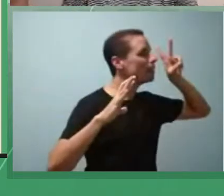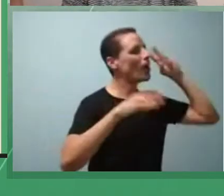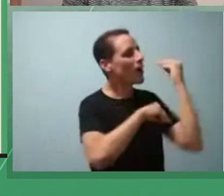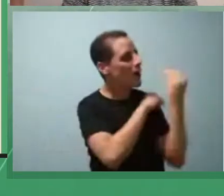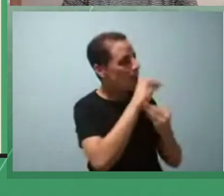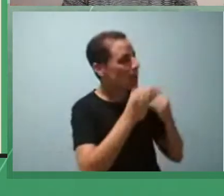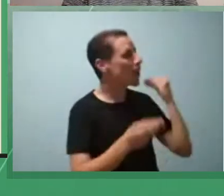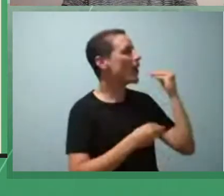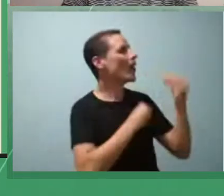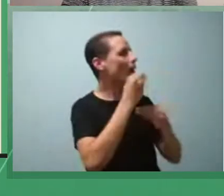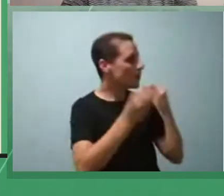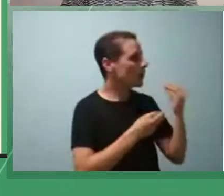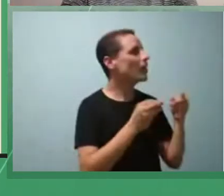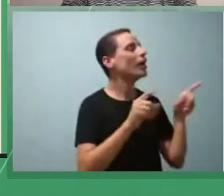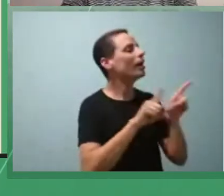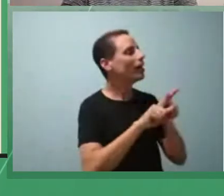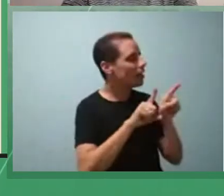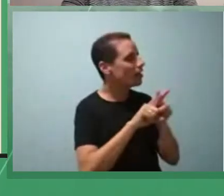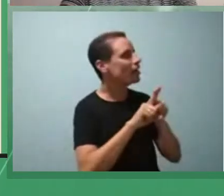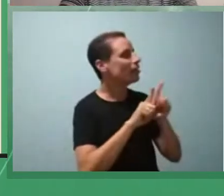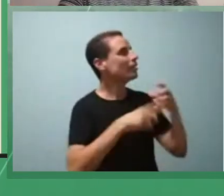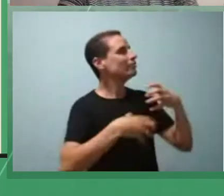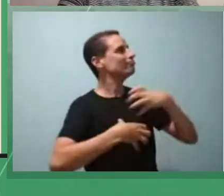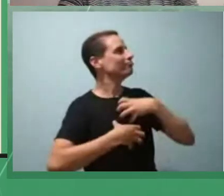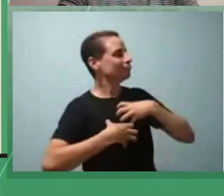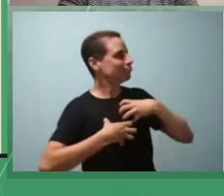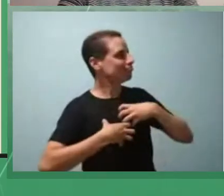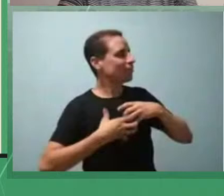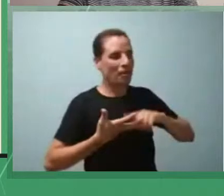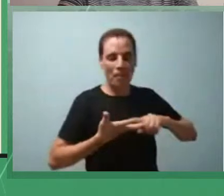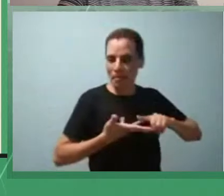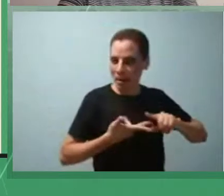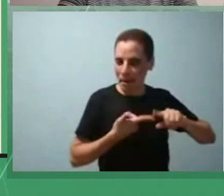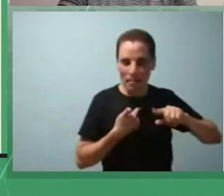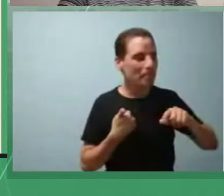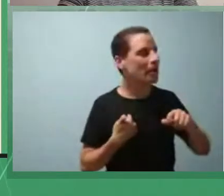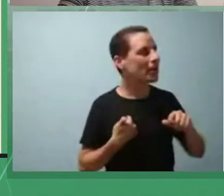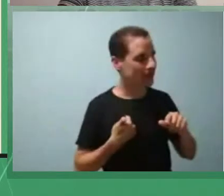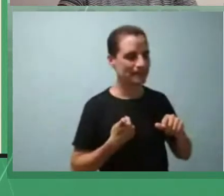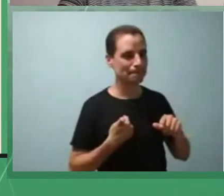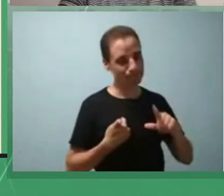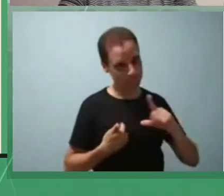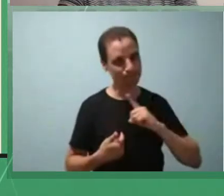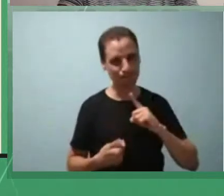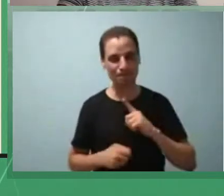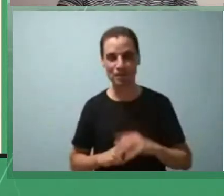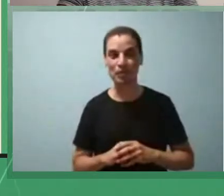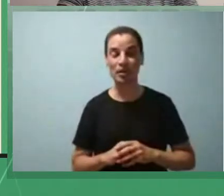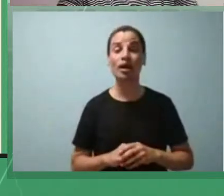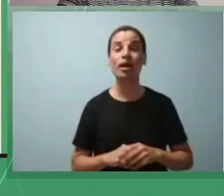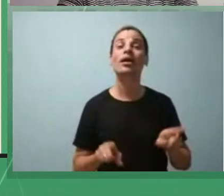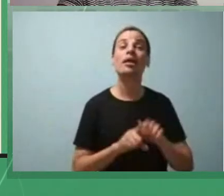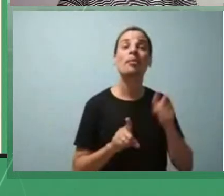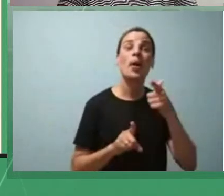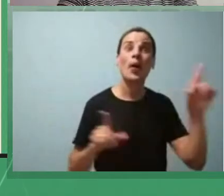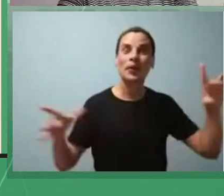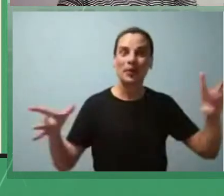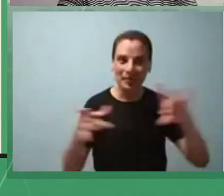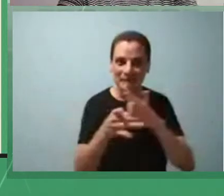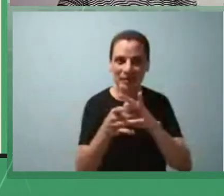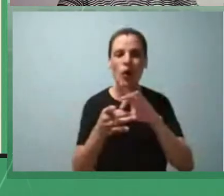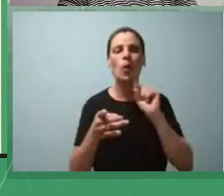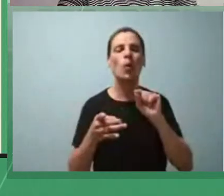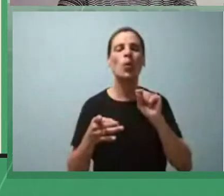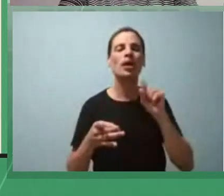toda ampliação dos sentidos um outro ponto de confluência está no próprio